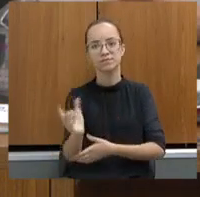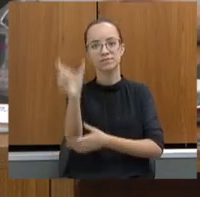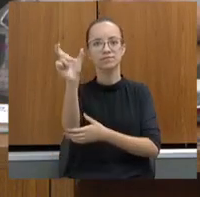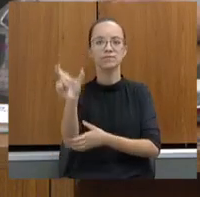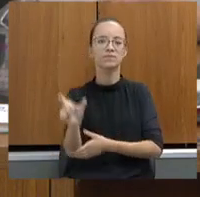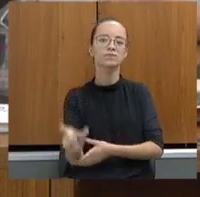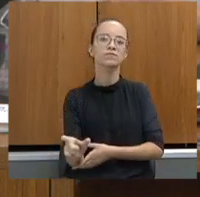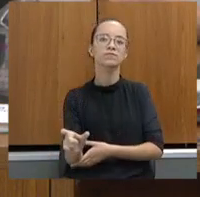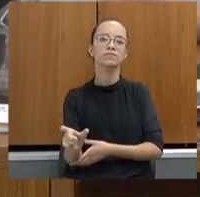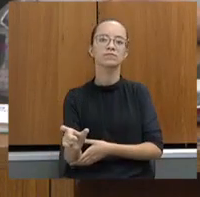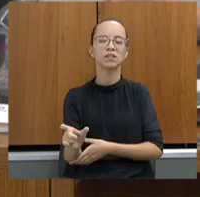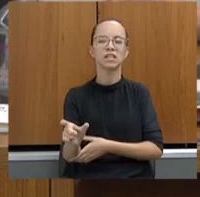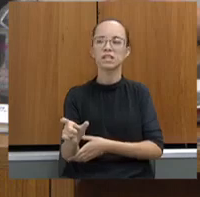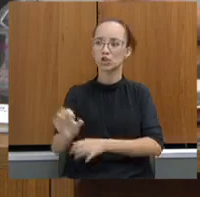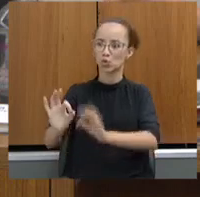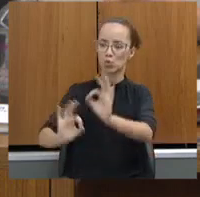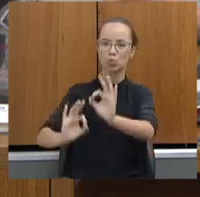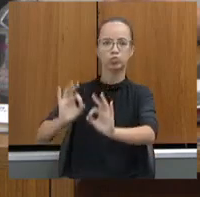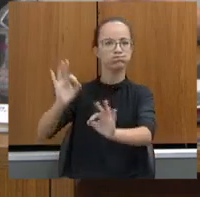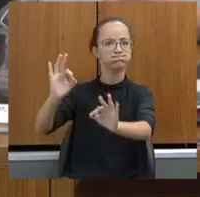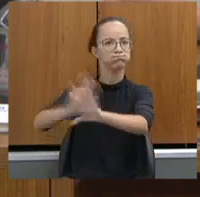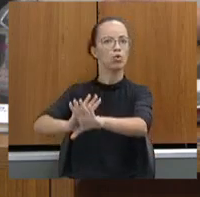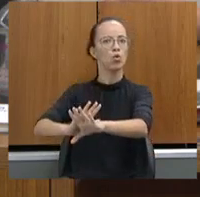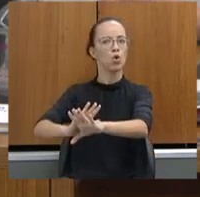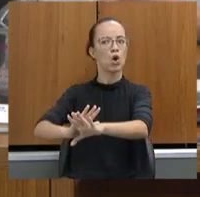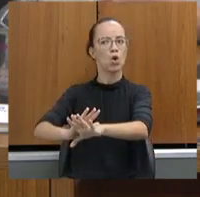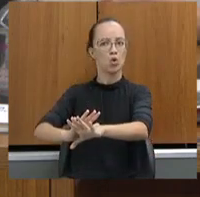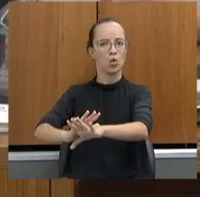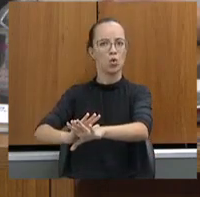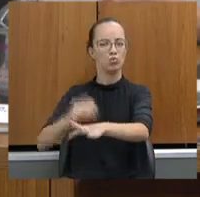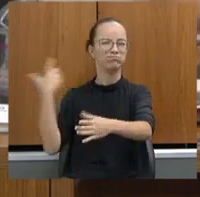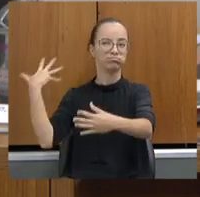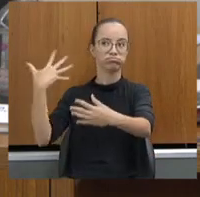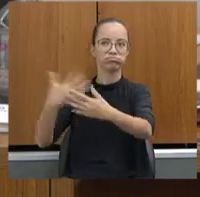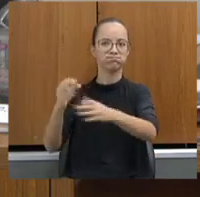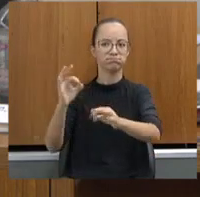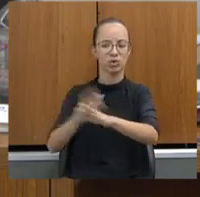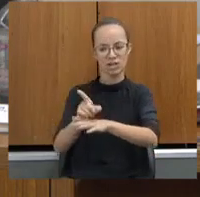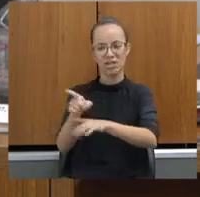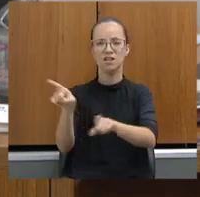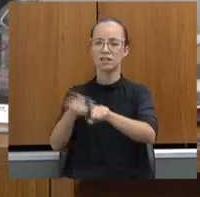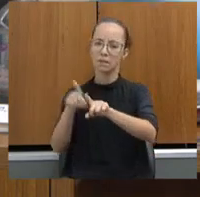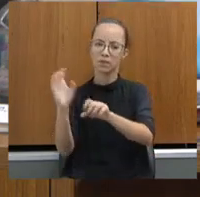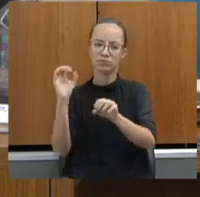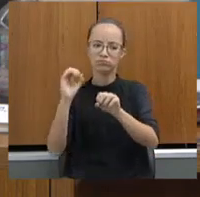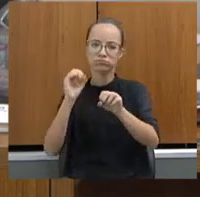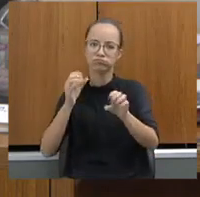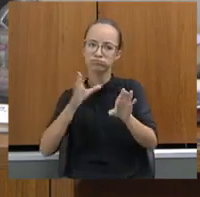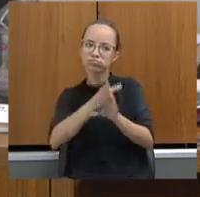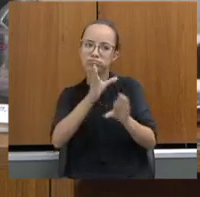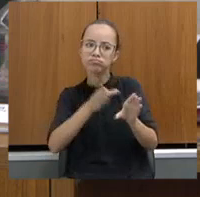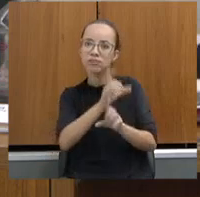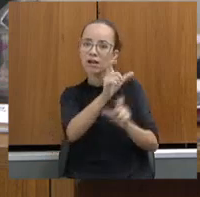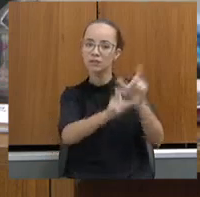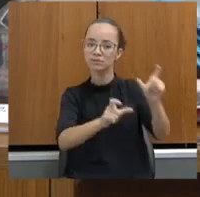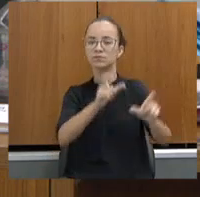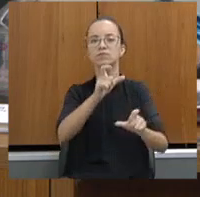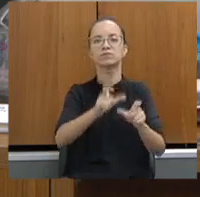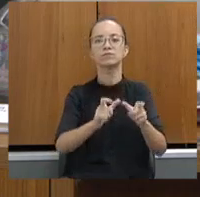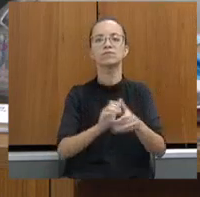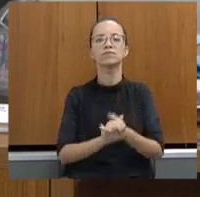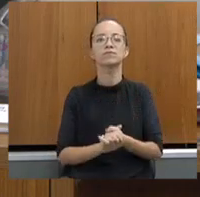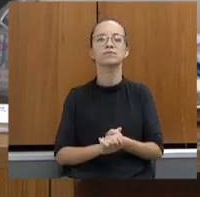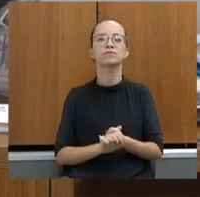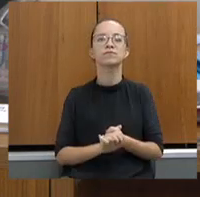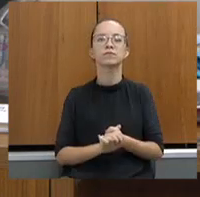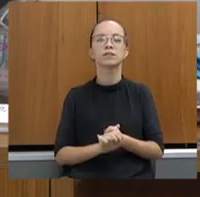se preparou muito, se preparou e preparou muita gente para essa lide, que é um